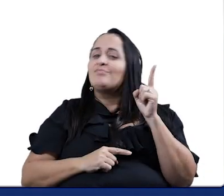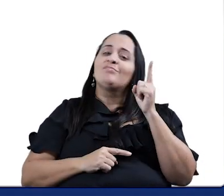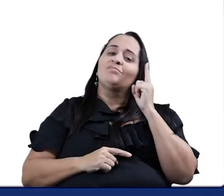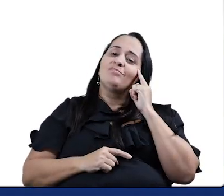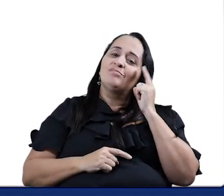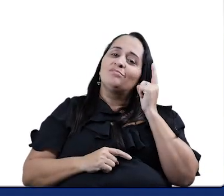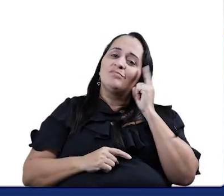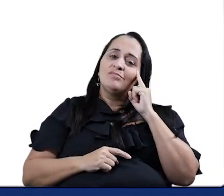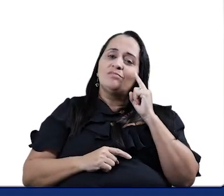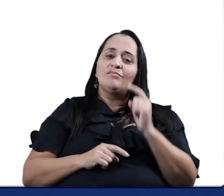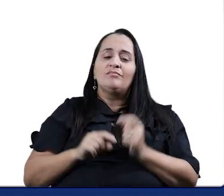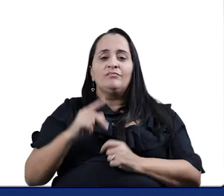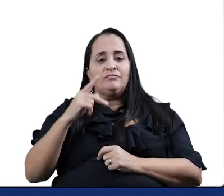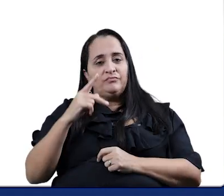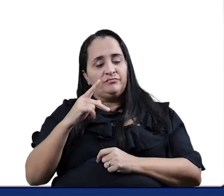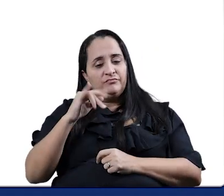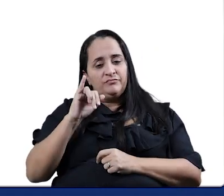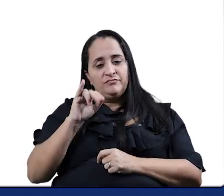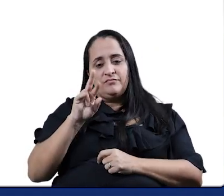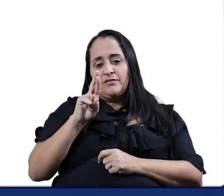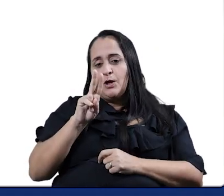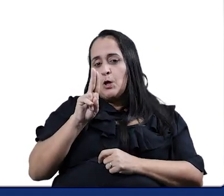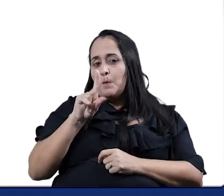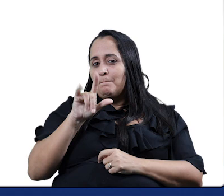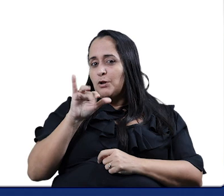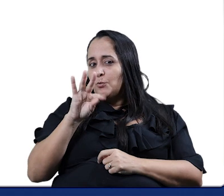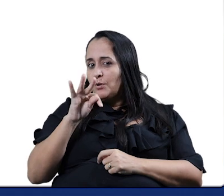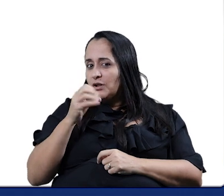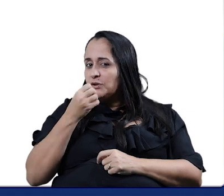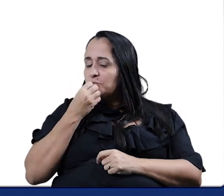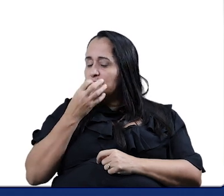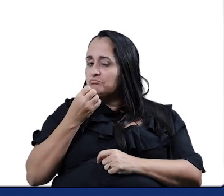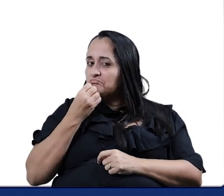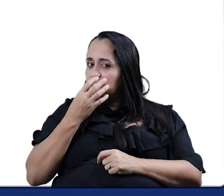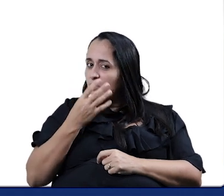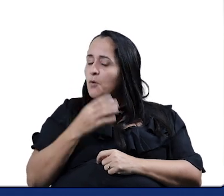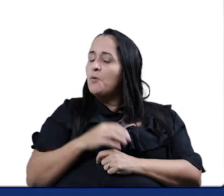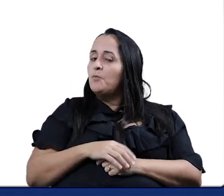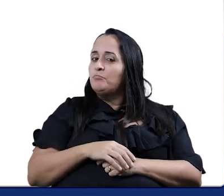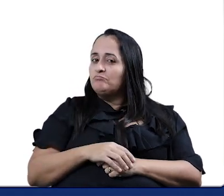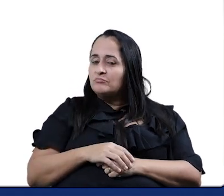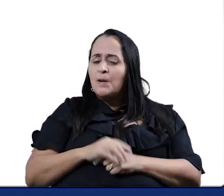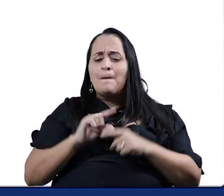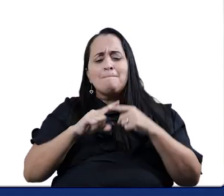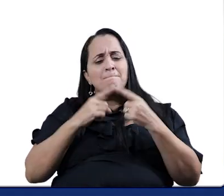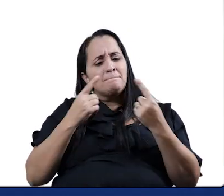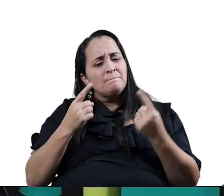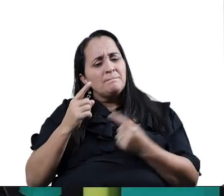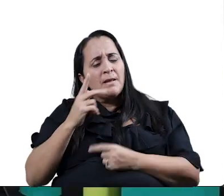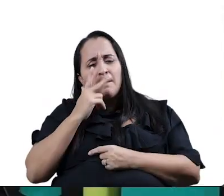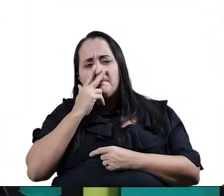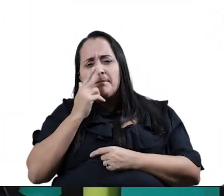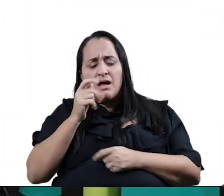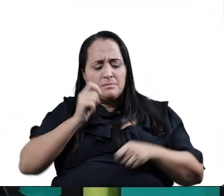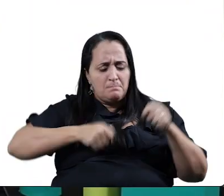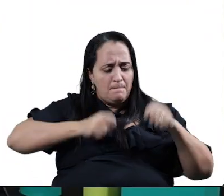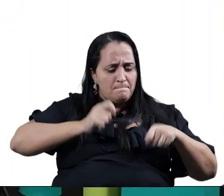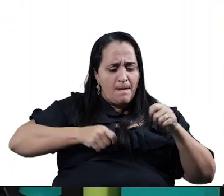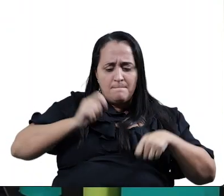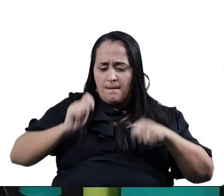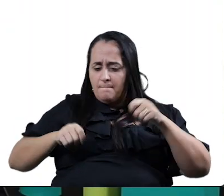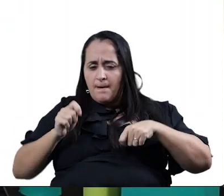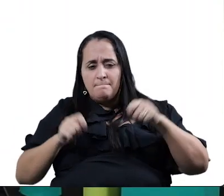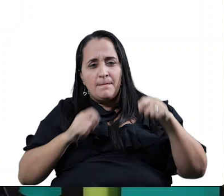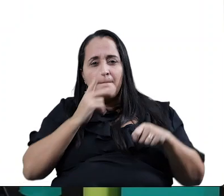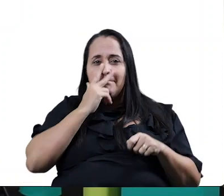Hum, esses pirulitos parecem bem gostosos. Mas também eles se parecem com aqueles pauzinhos, né? De batuque,